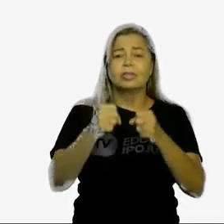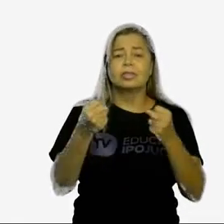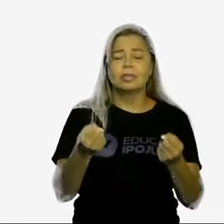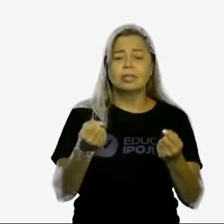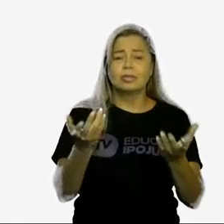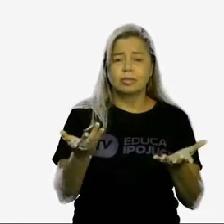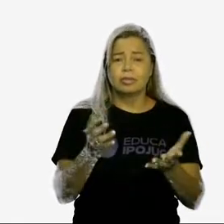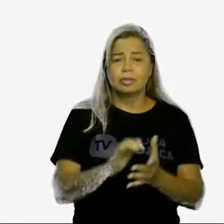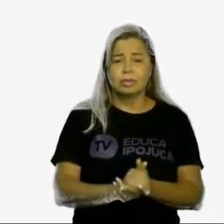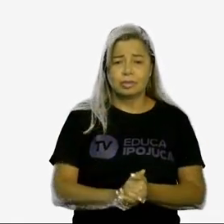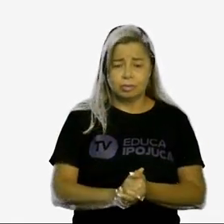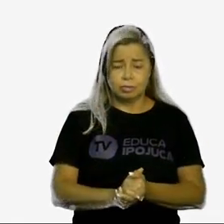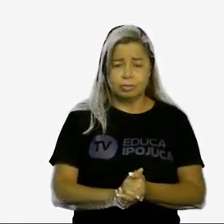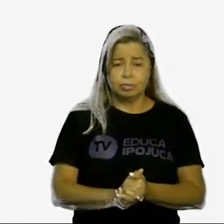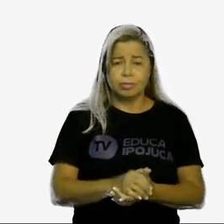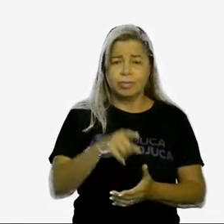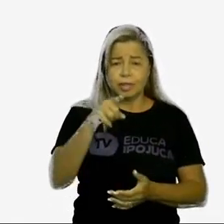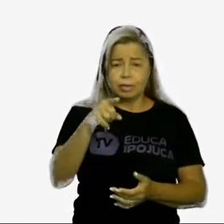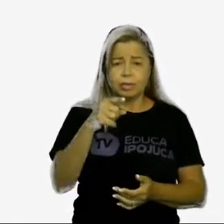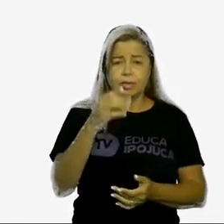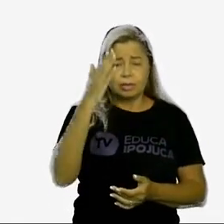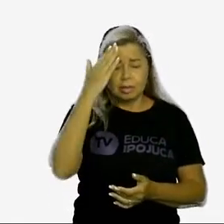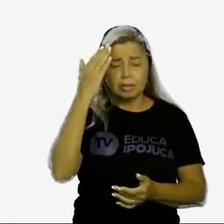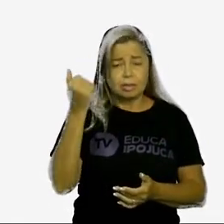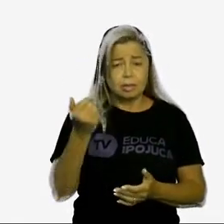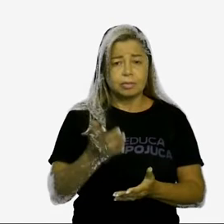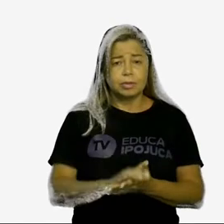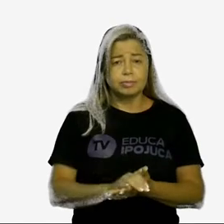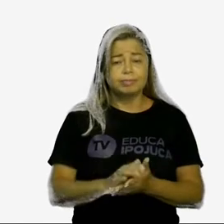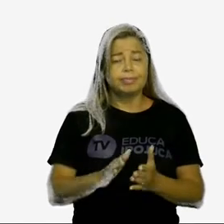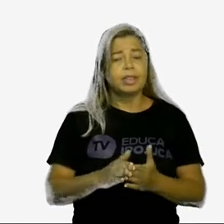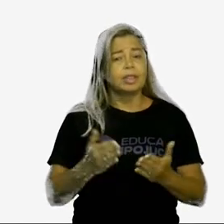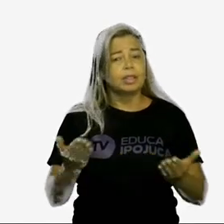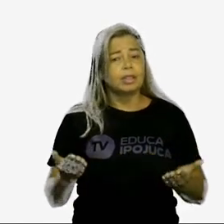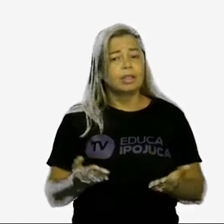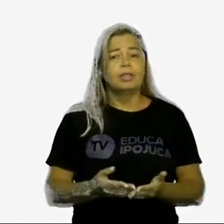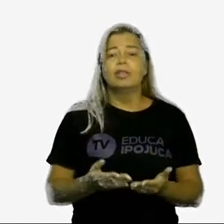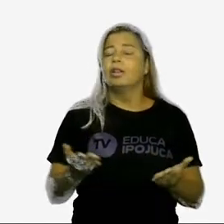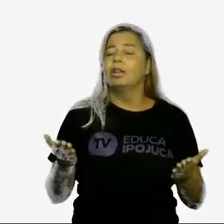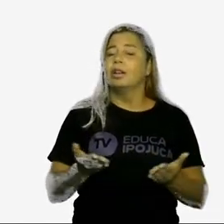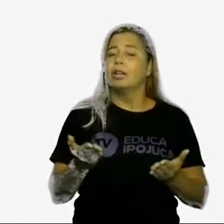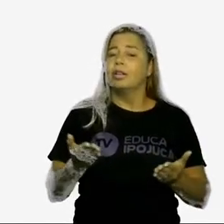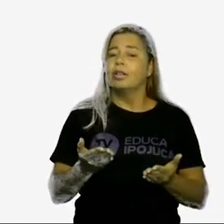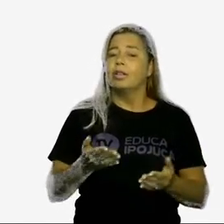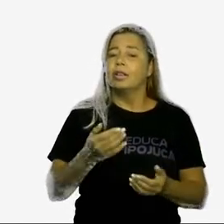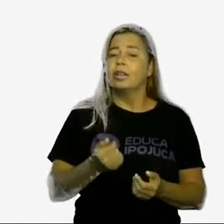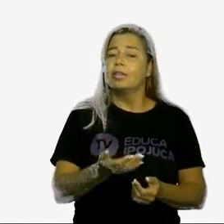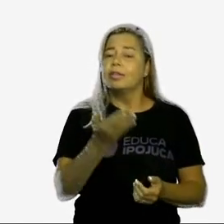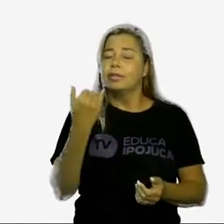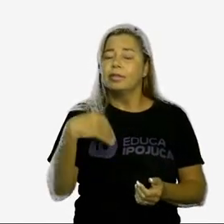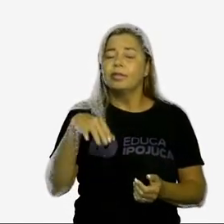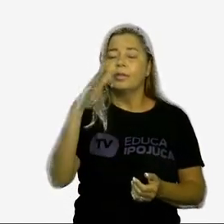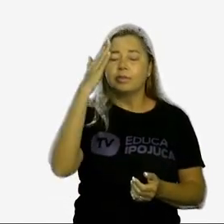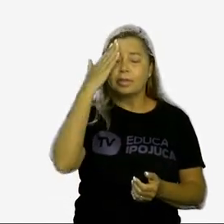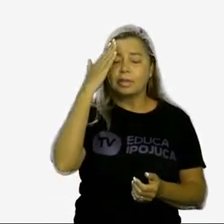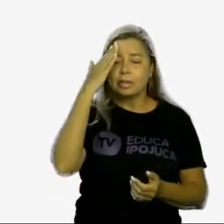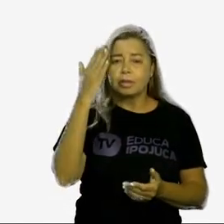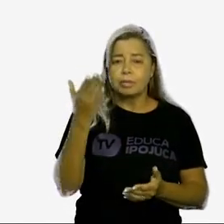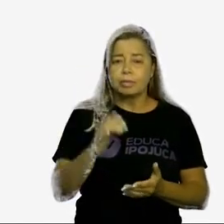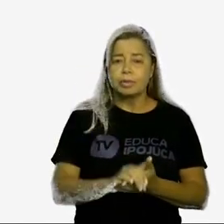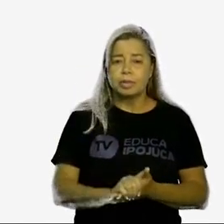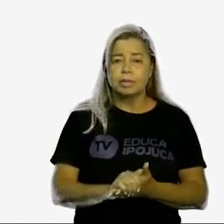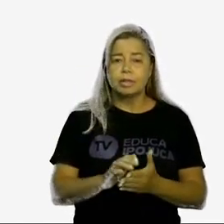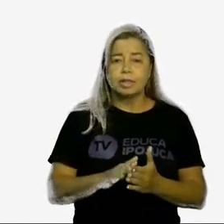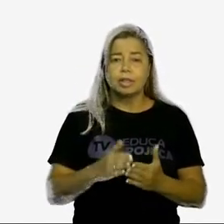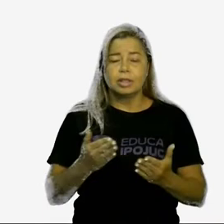desses 1.500? Você sabe? É o que vamos descobrir. Se vamos descobrir, vamos representar com a